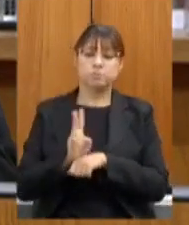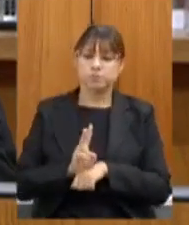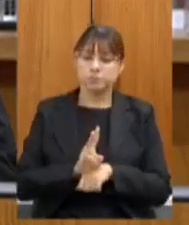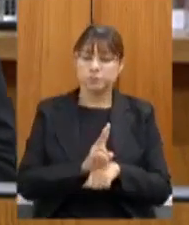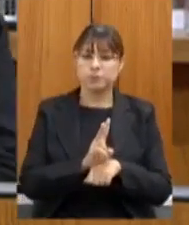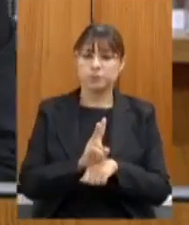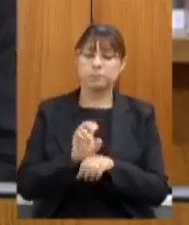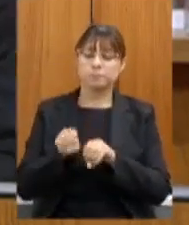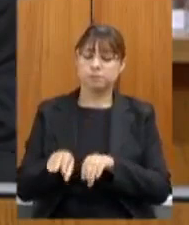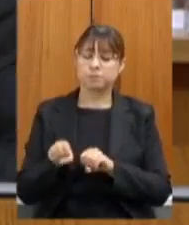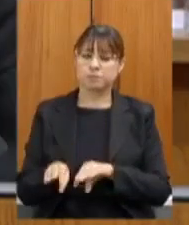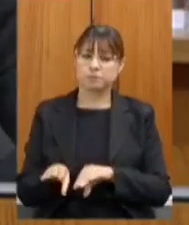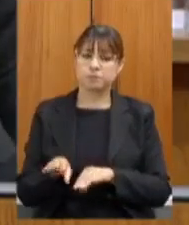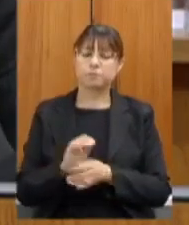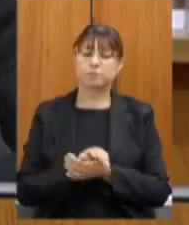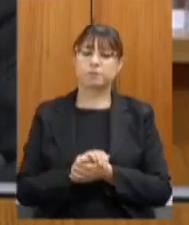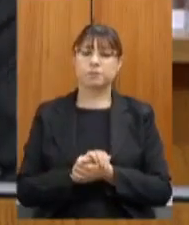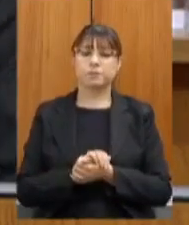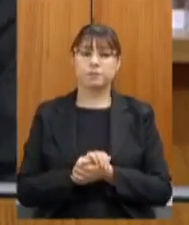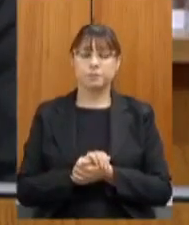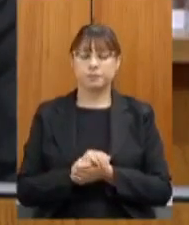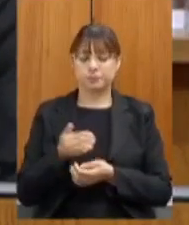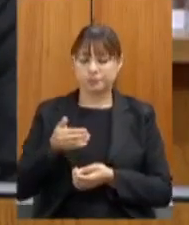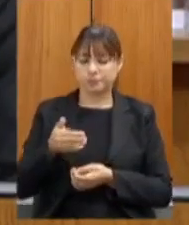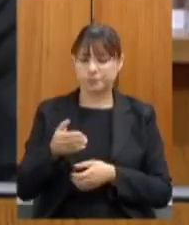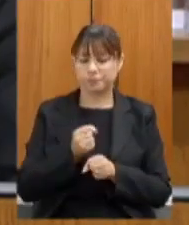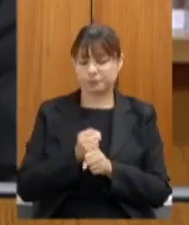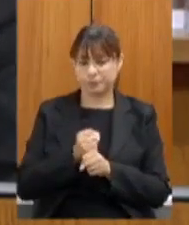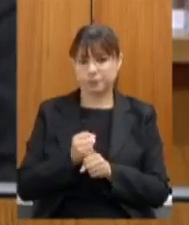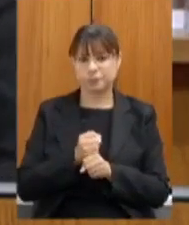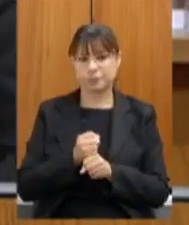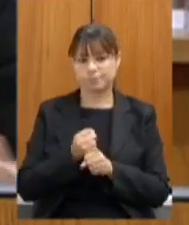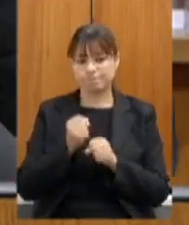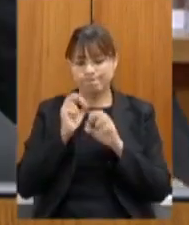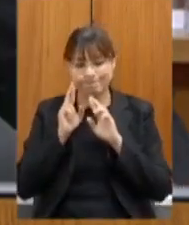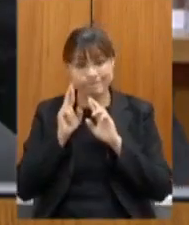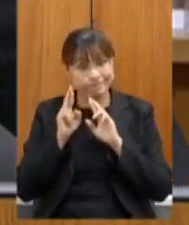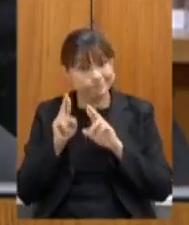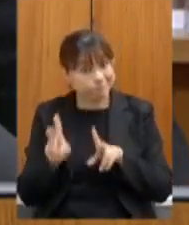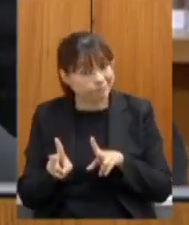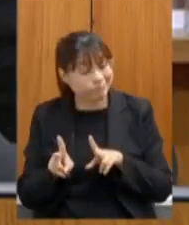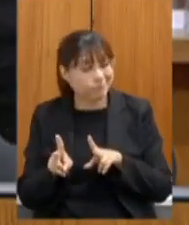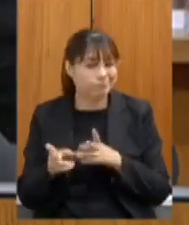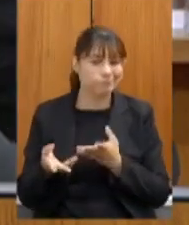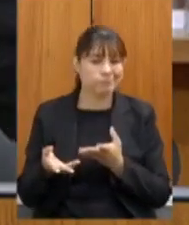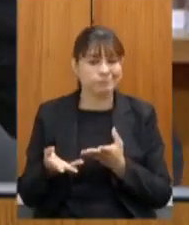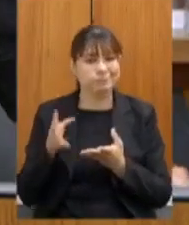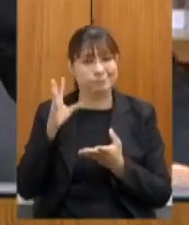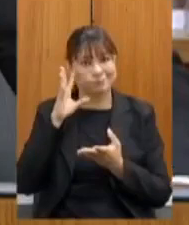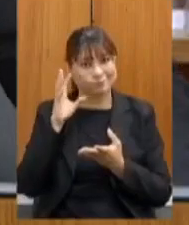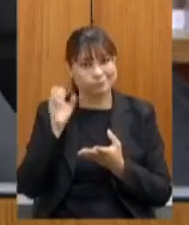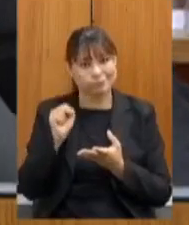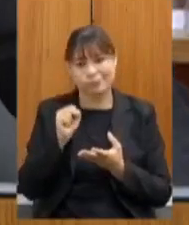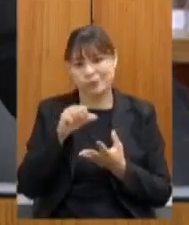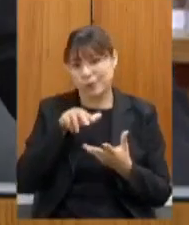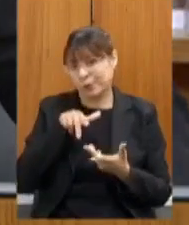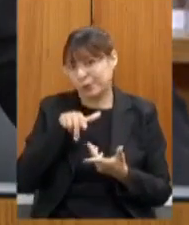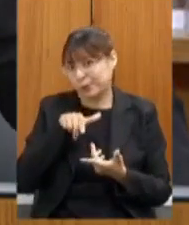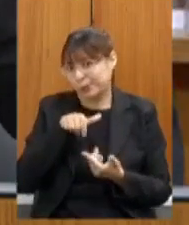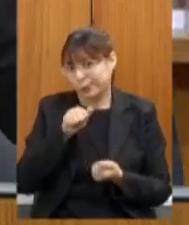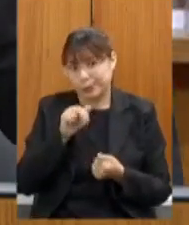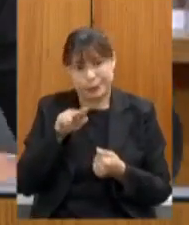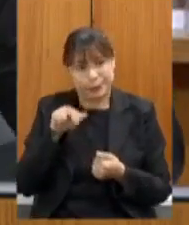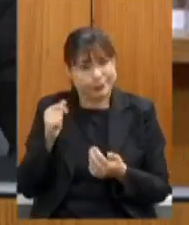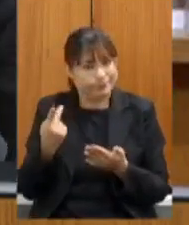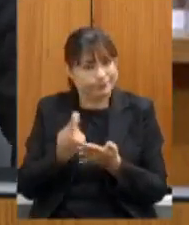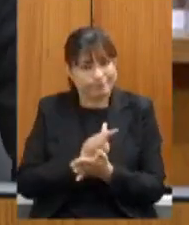ensino todos que neste ano atípico coisa que acho que o mundo inteiro nunca viveu nenhum